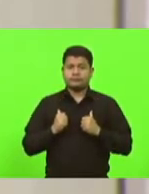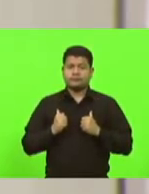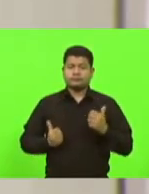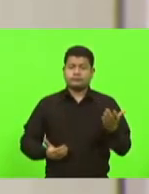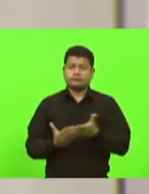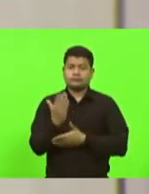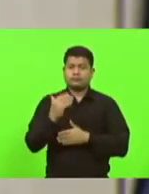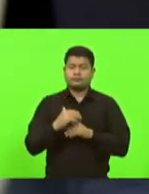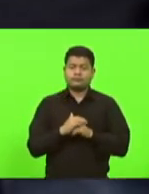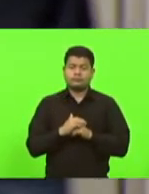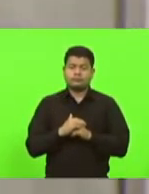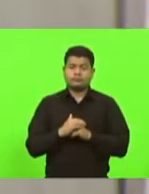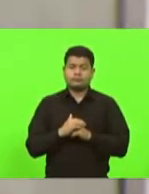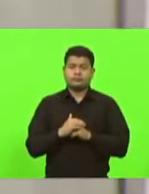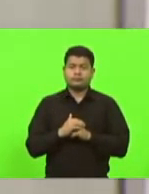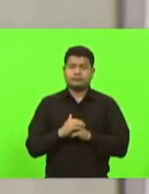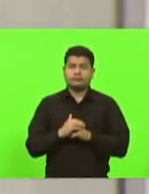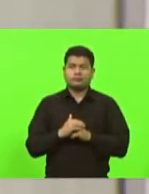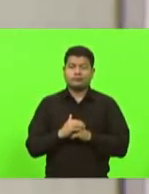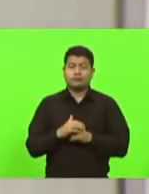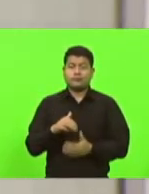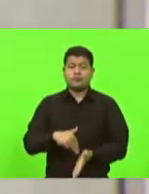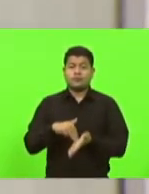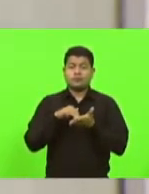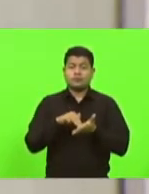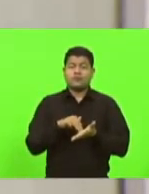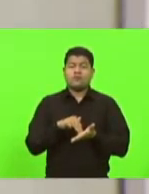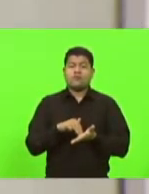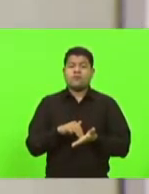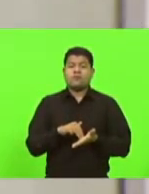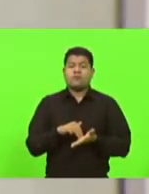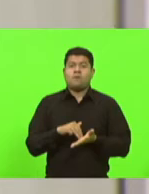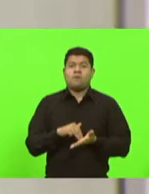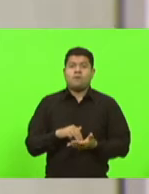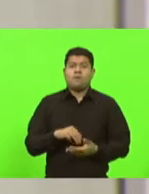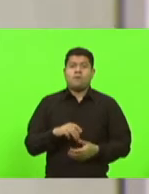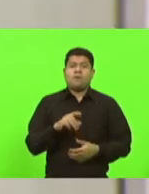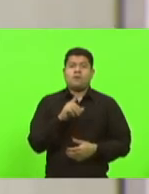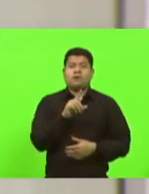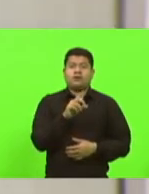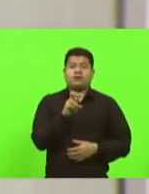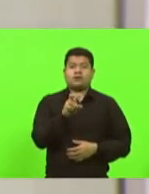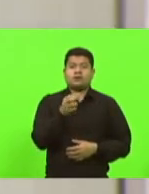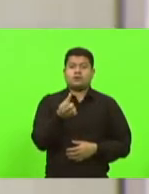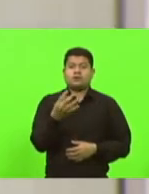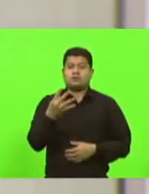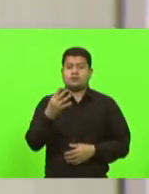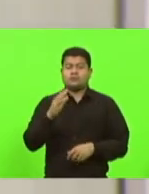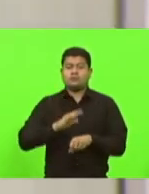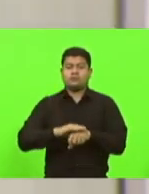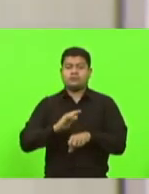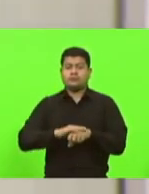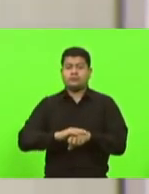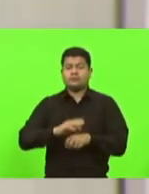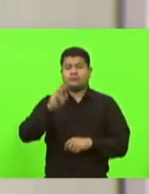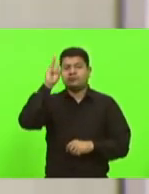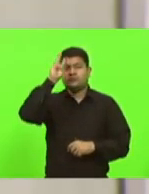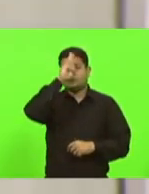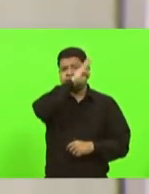Aprovado. Moção nº 564, deputado Roney Weber,